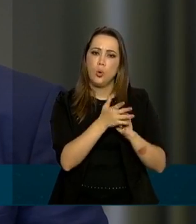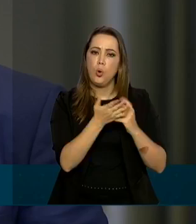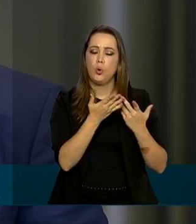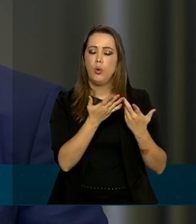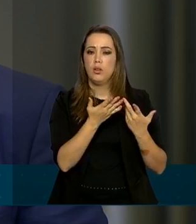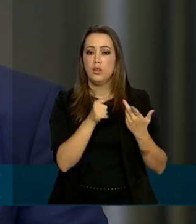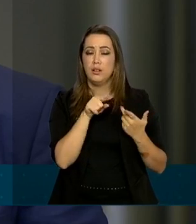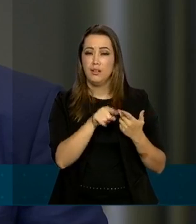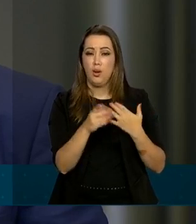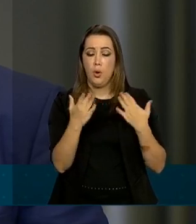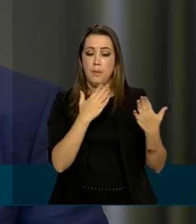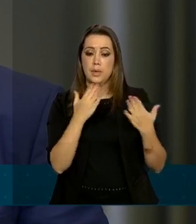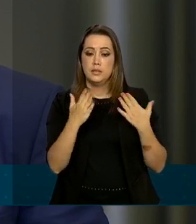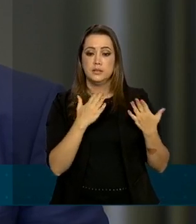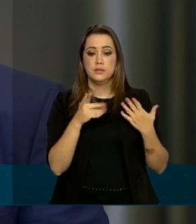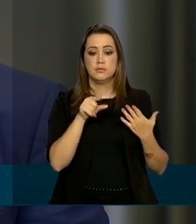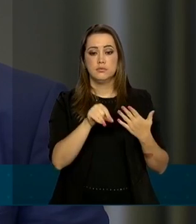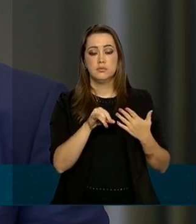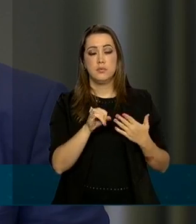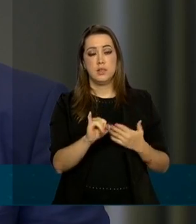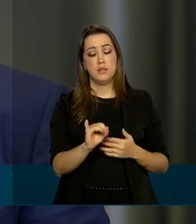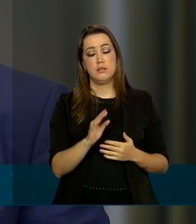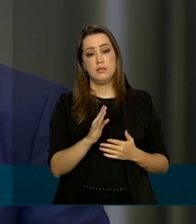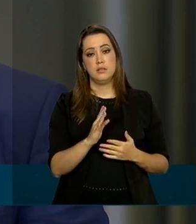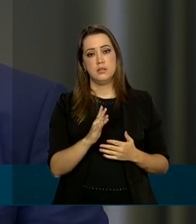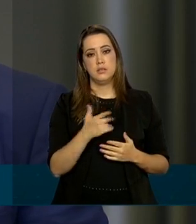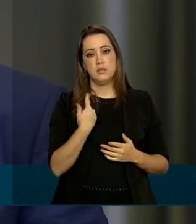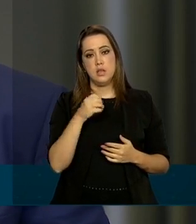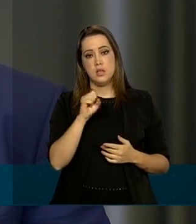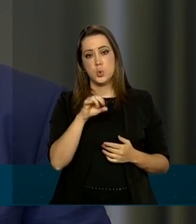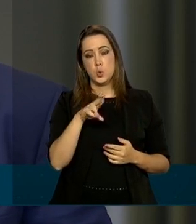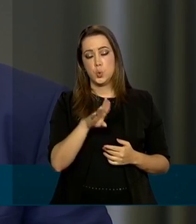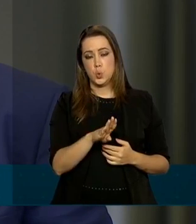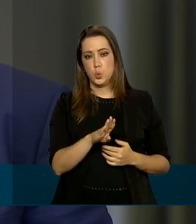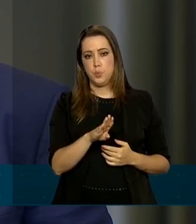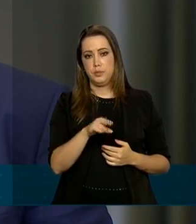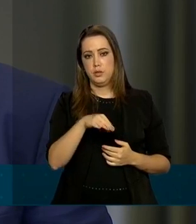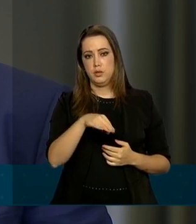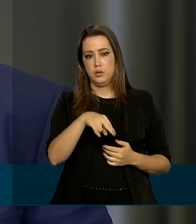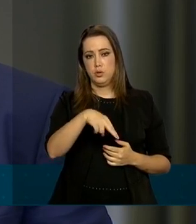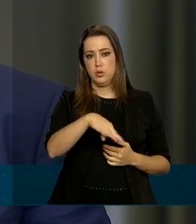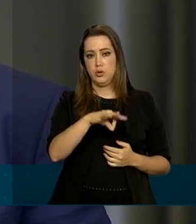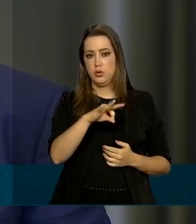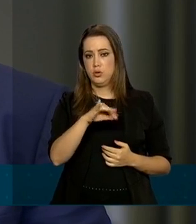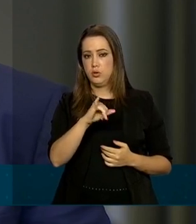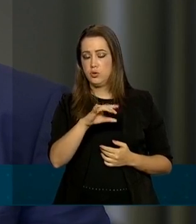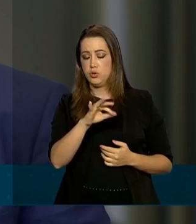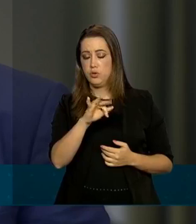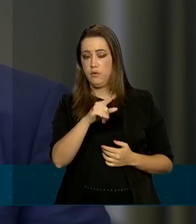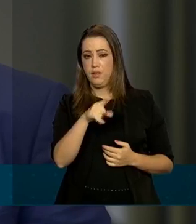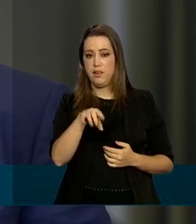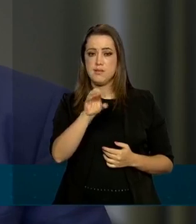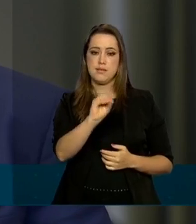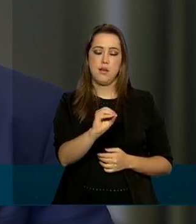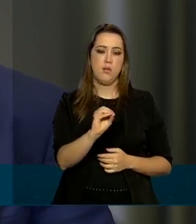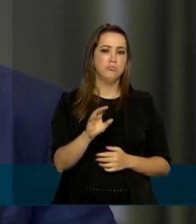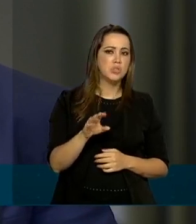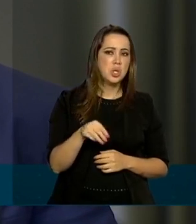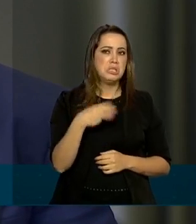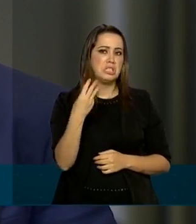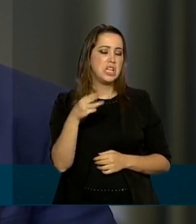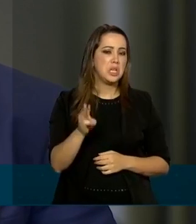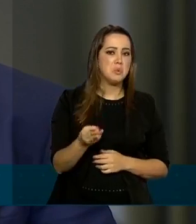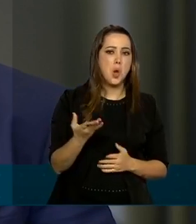no Brasil levando-se em conta a subnotificação são 3 milhões 2